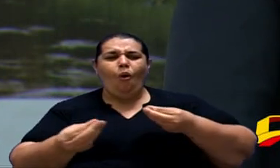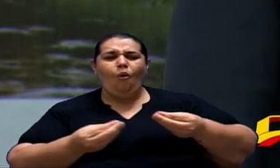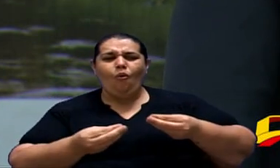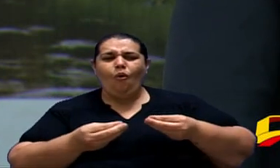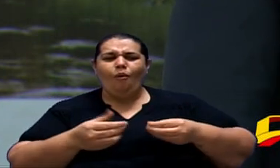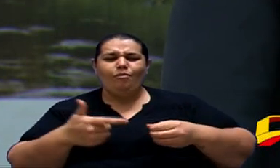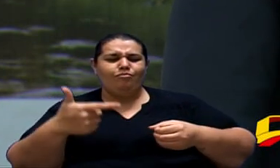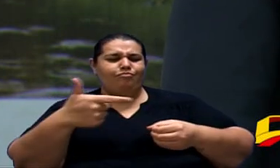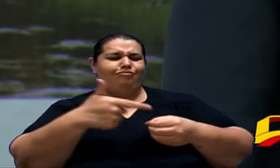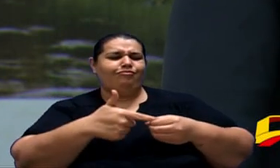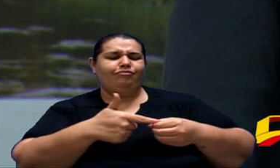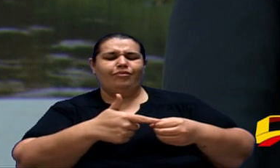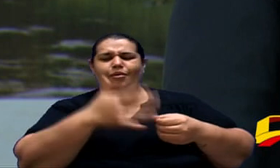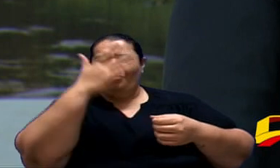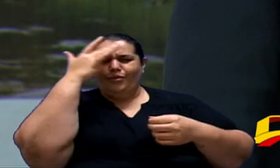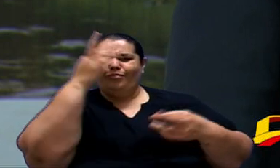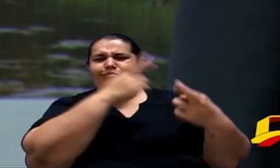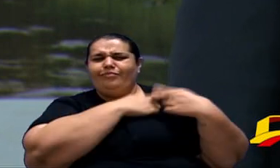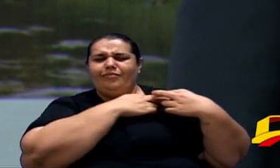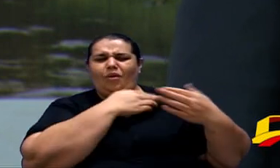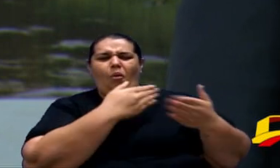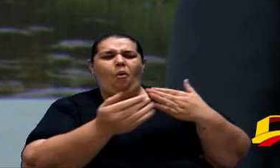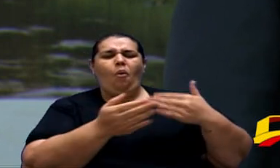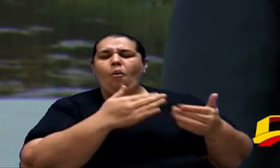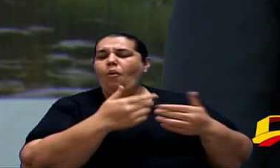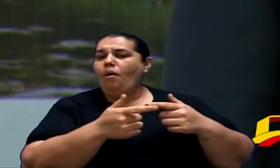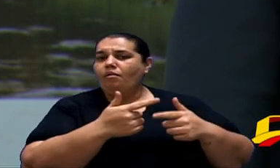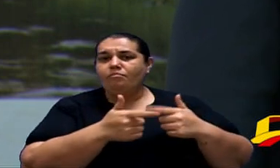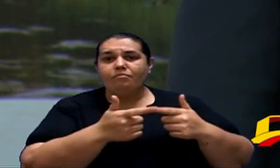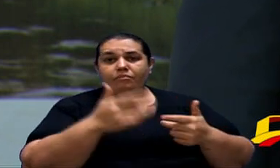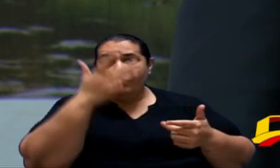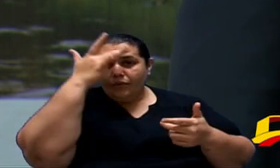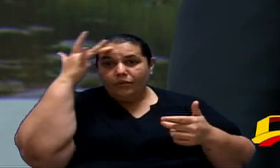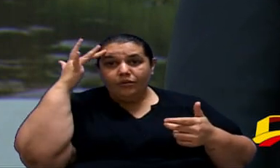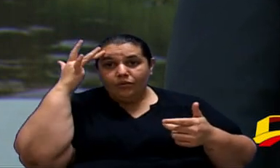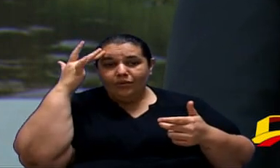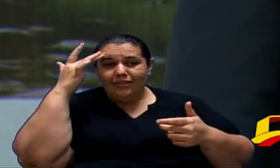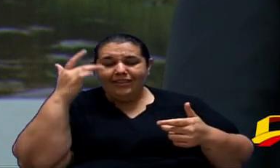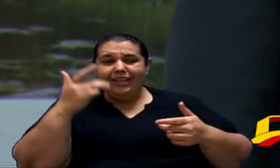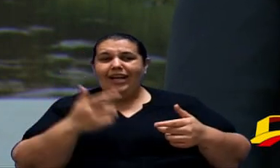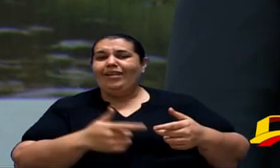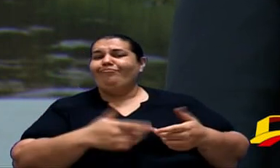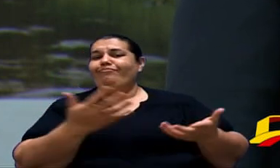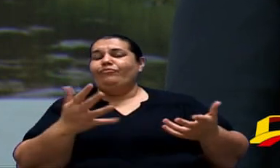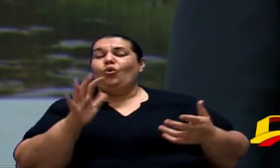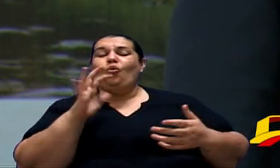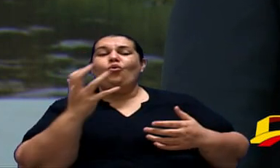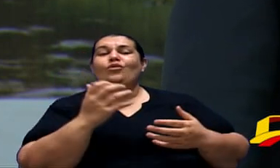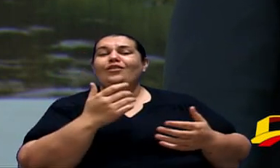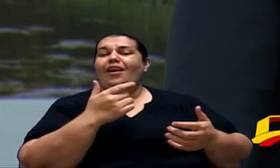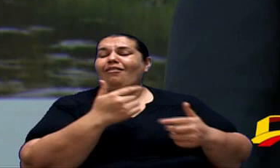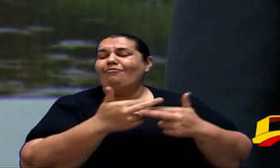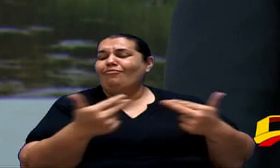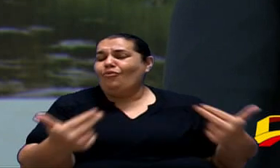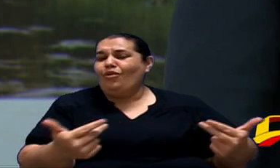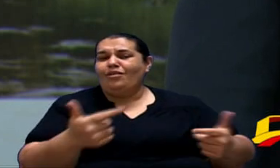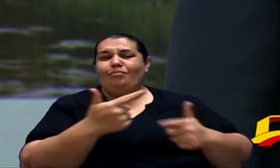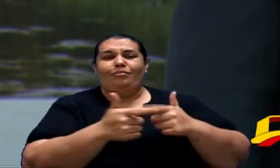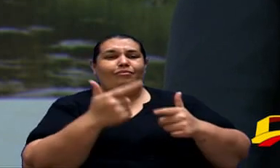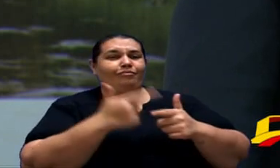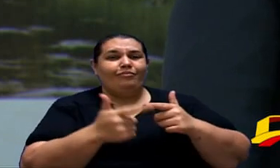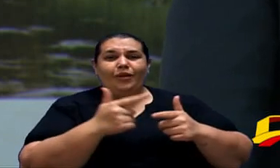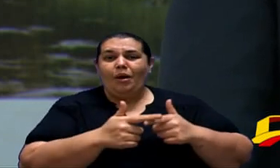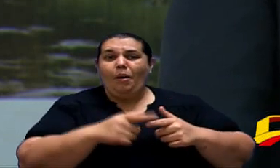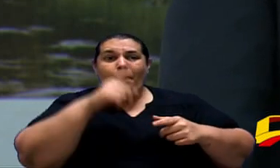pois se for permitido que qualquer pessoa passa a manuseia certamente ocorrerá diversos acidentes pois se trata de material de alta